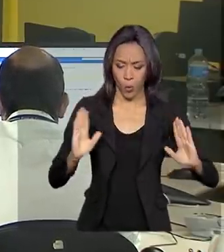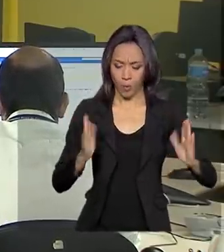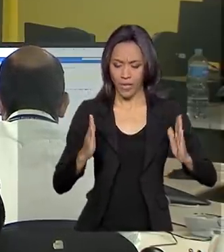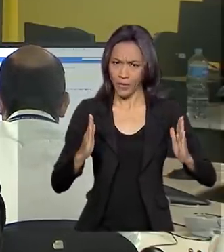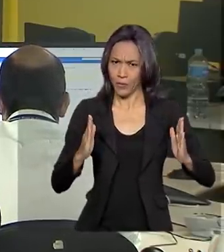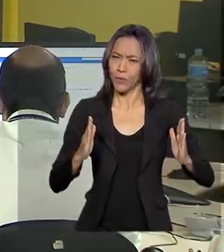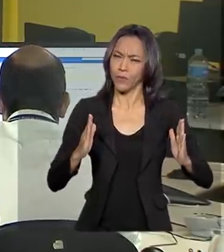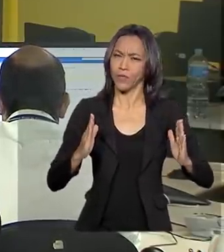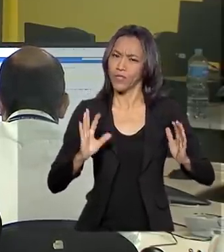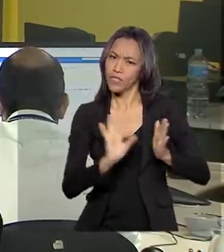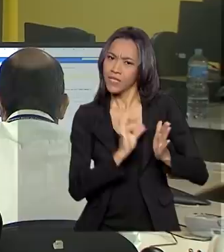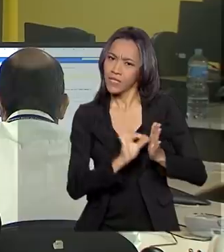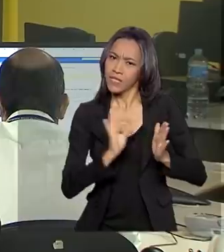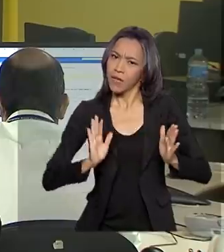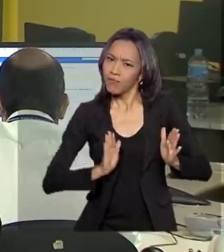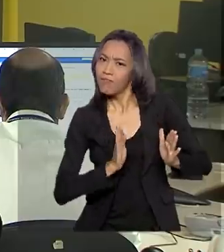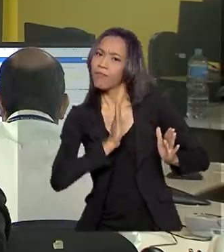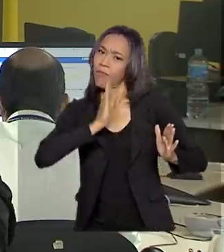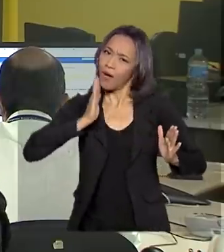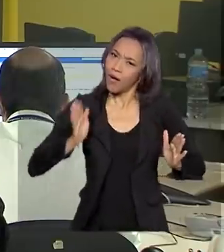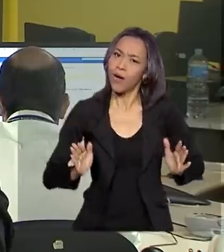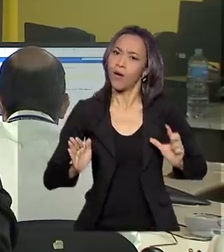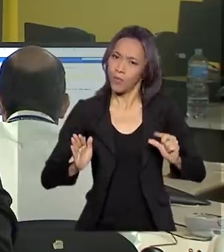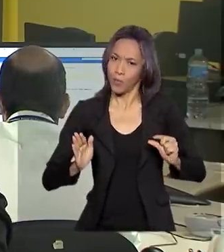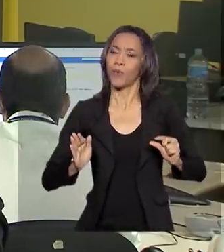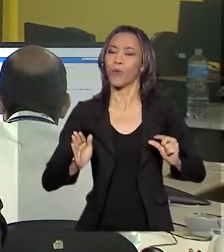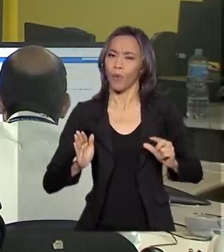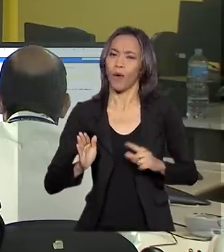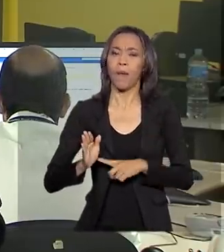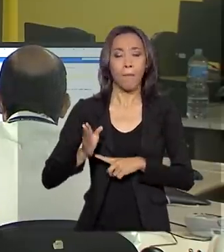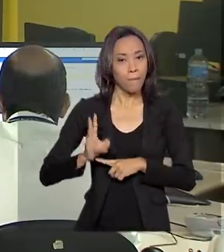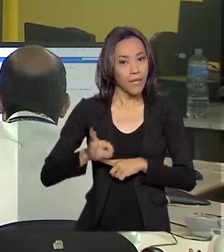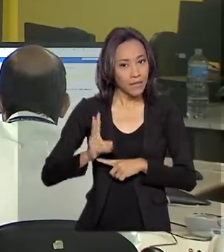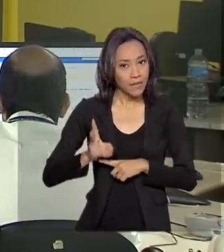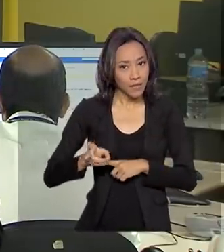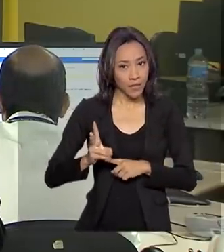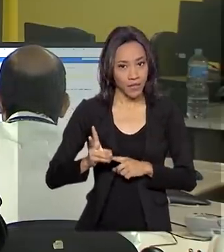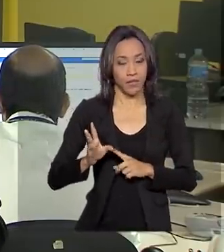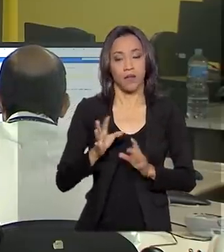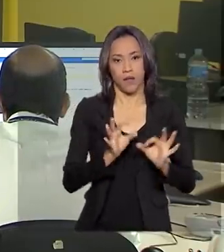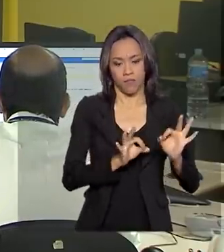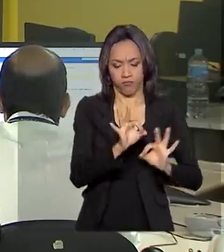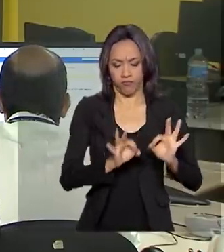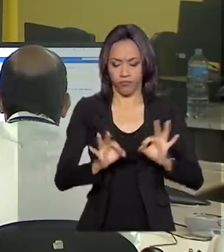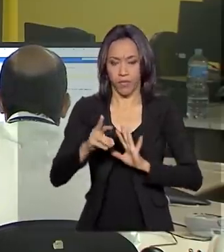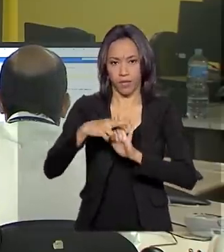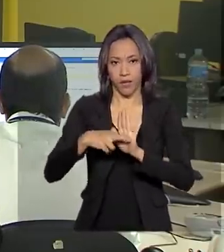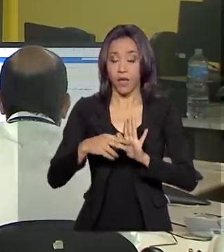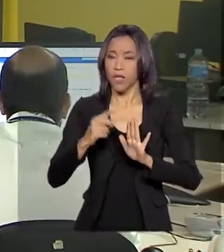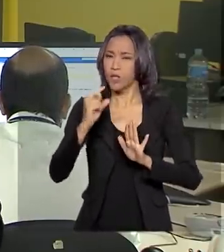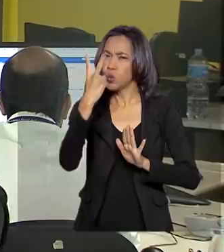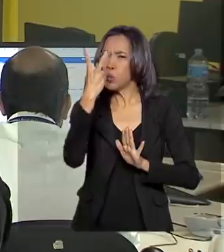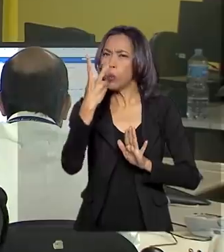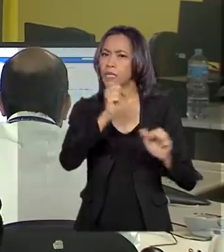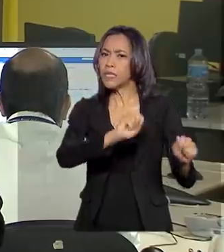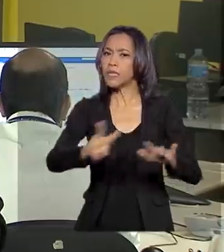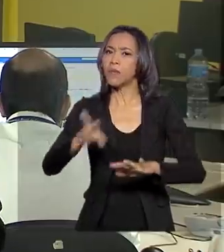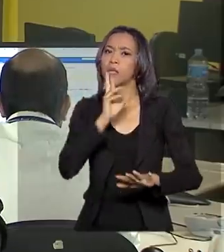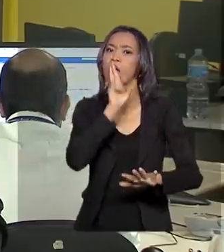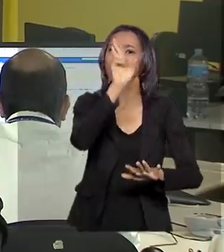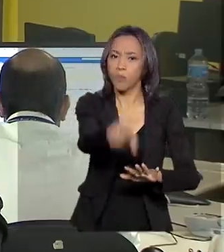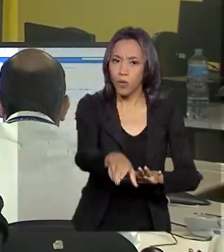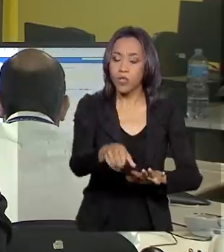se estendido, todo o restante do cronograma do FIES vai permanecer o mesmo. E os resultados vão ser divulgados daqui a duas semanas, no dia